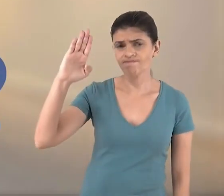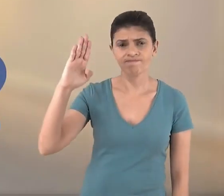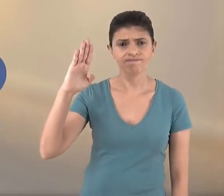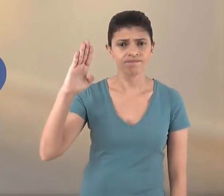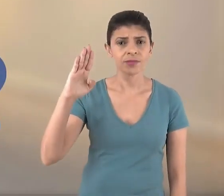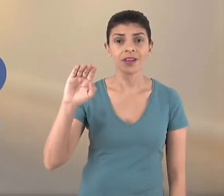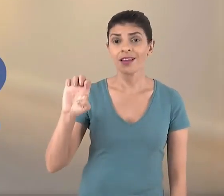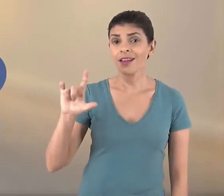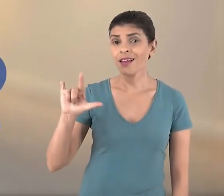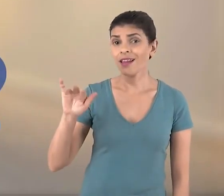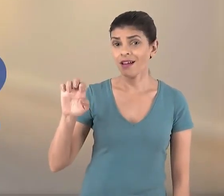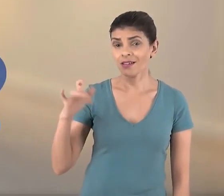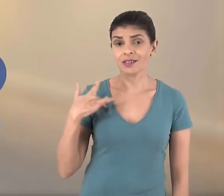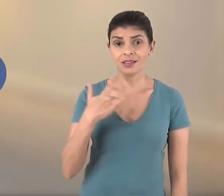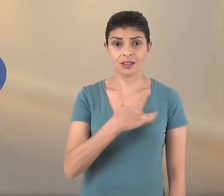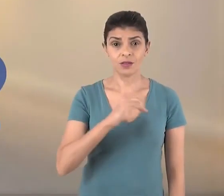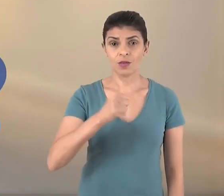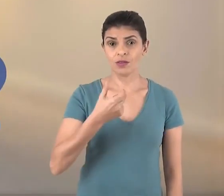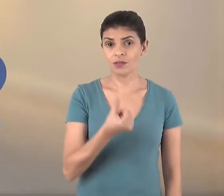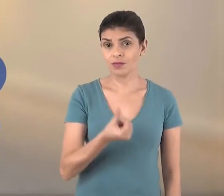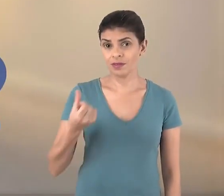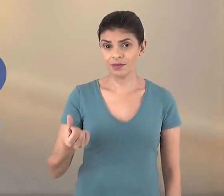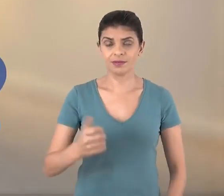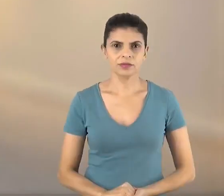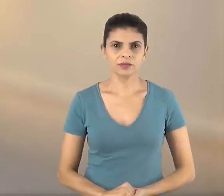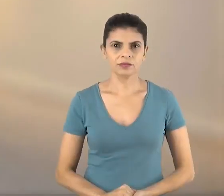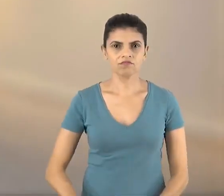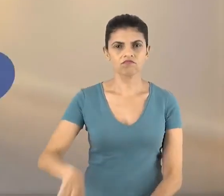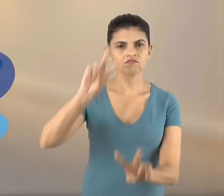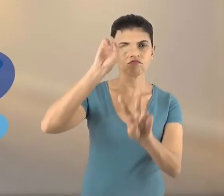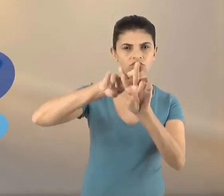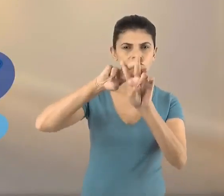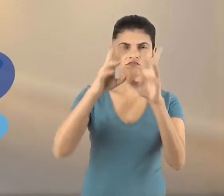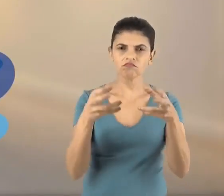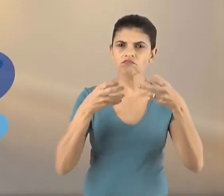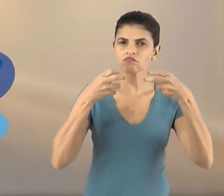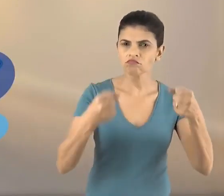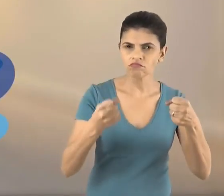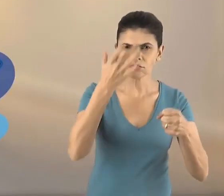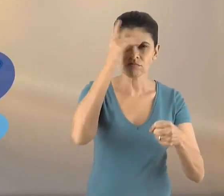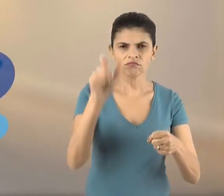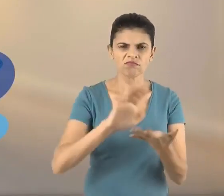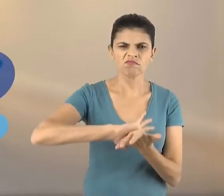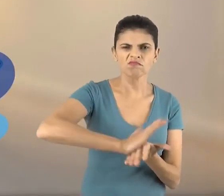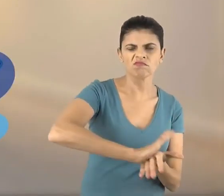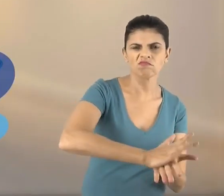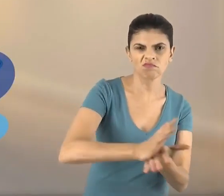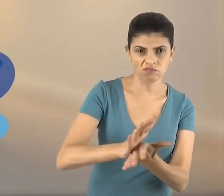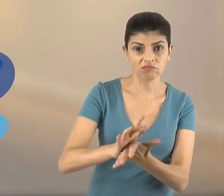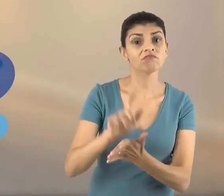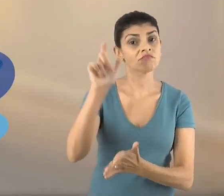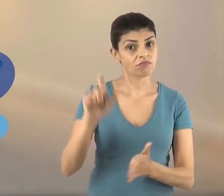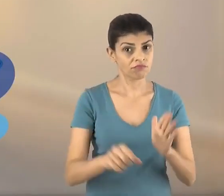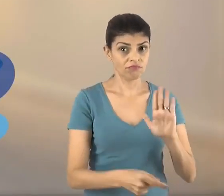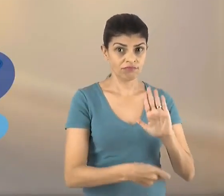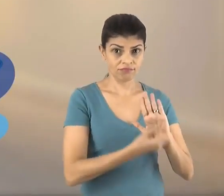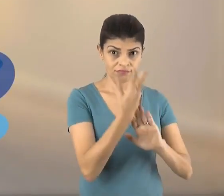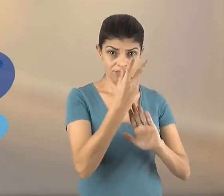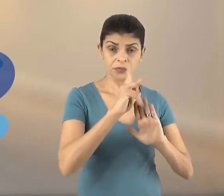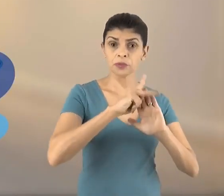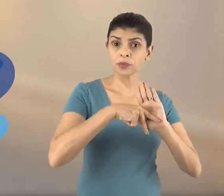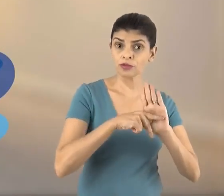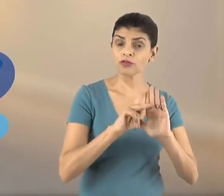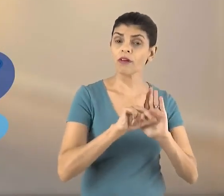lugar. Vamos juntos. Eliane da Saúde, 1166. Cadeia para maus tratos. O autor deve permanecer